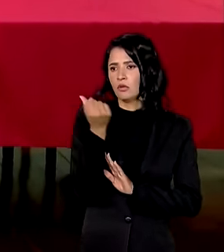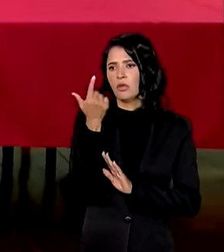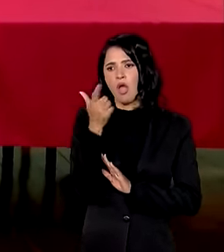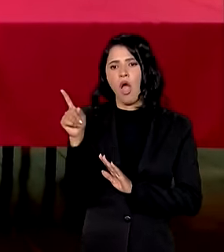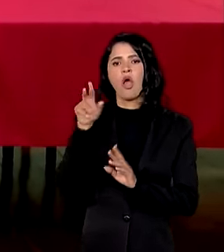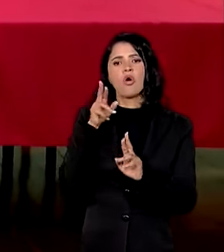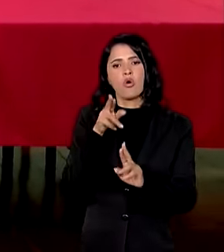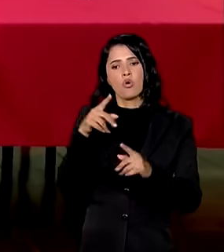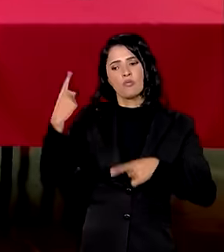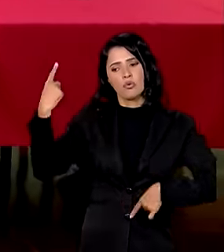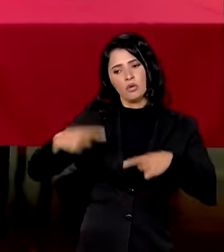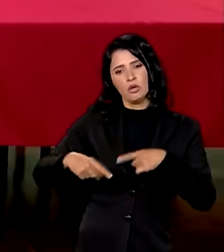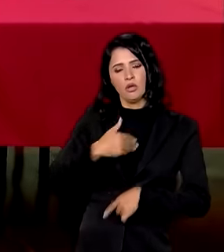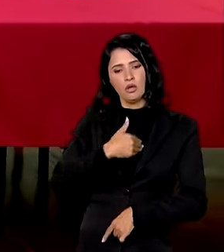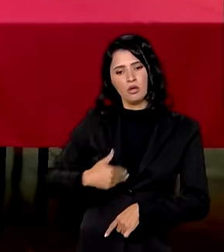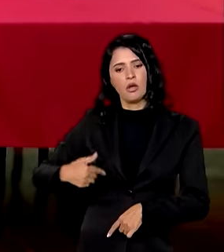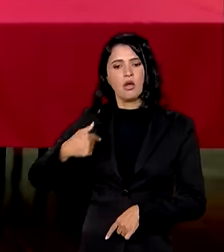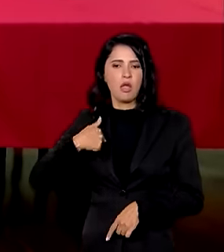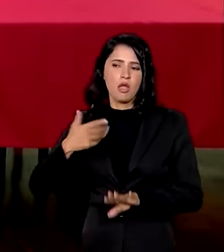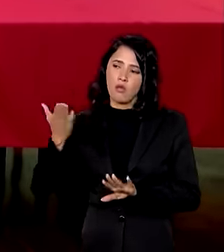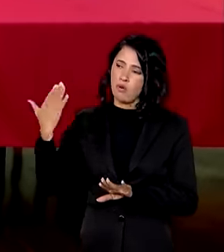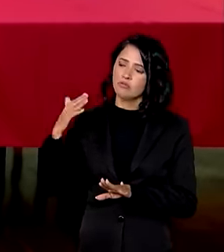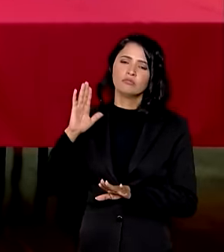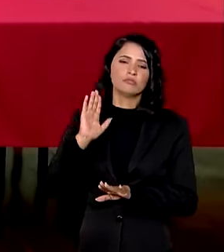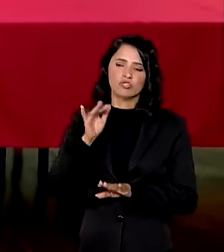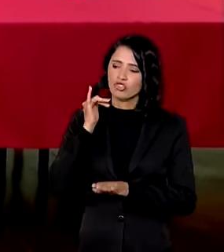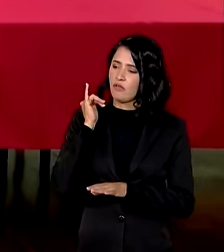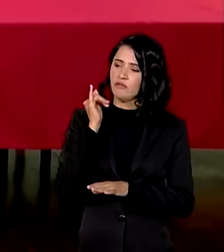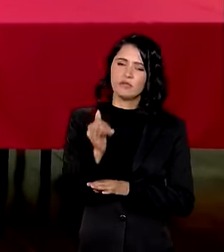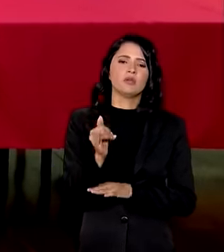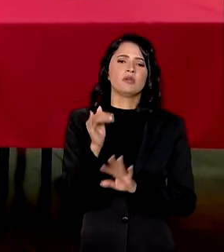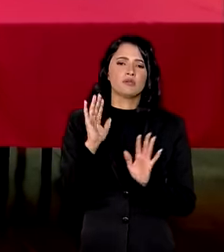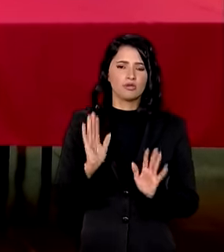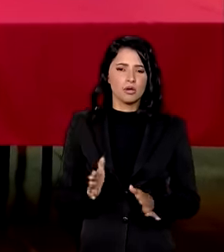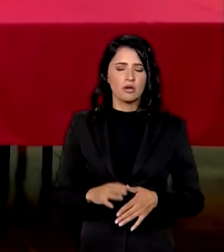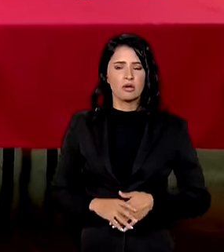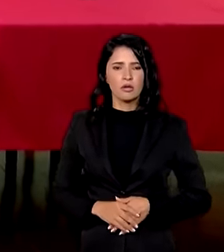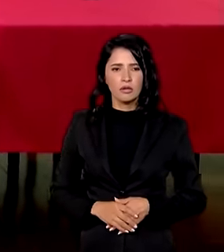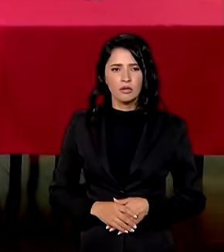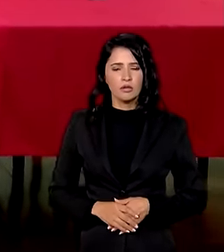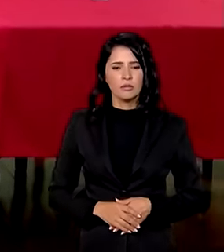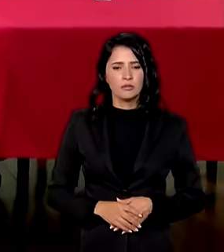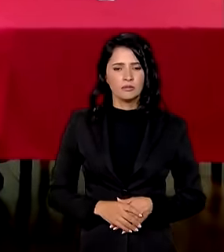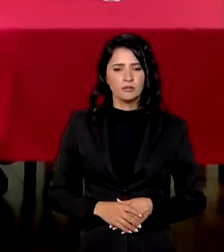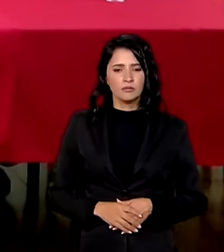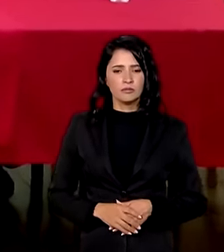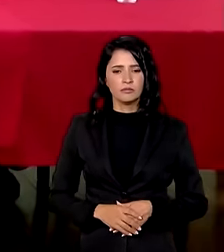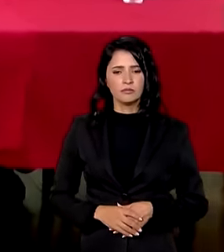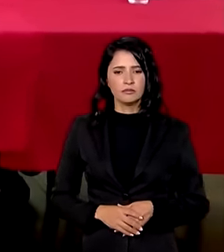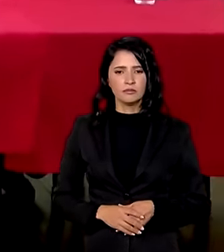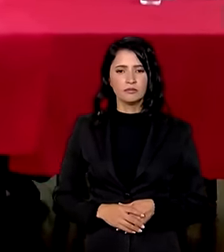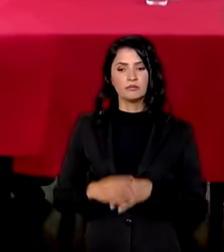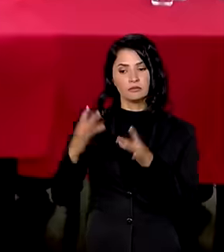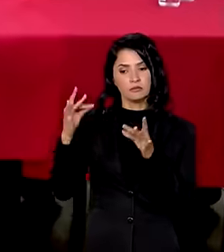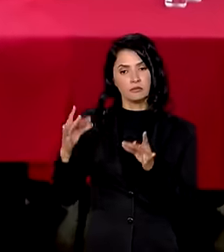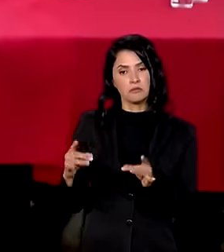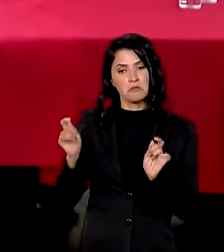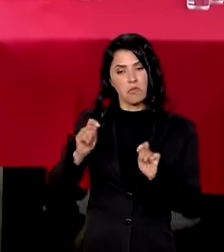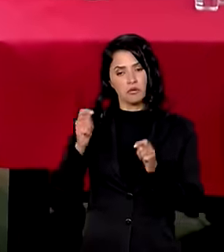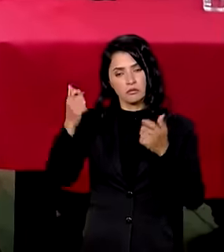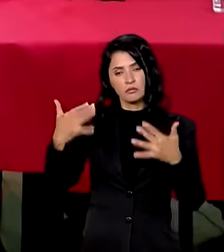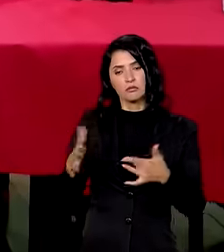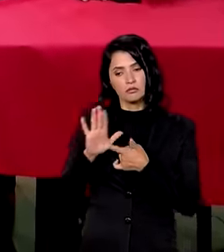a outras políticas públicas que eu da pouco mencionei aqui que o detalhamento é que pode passar para